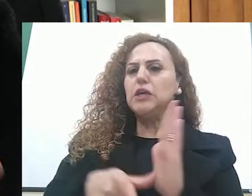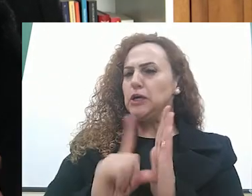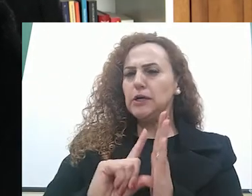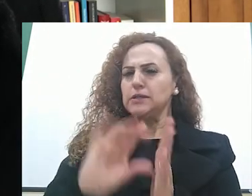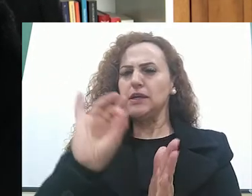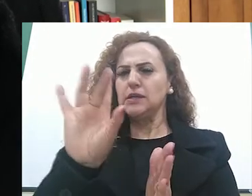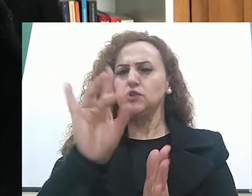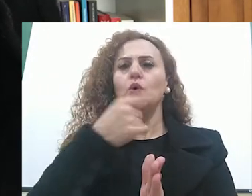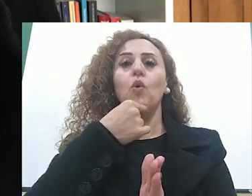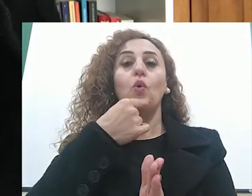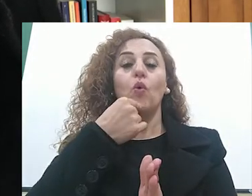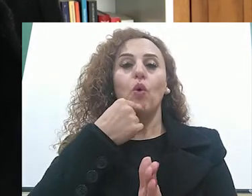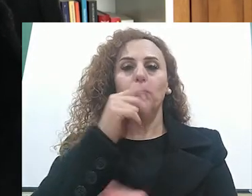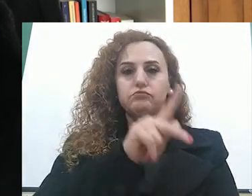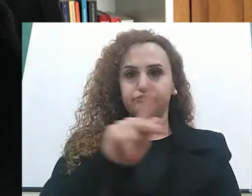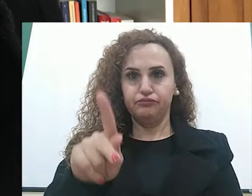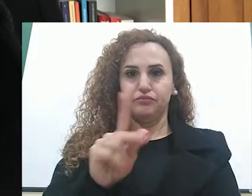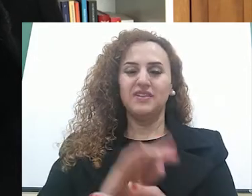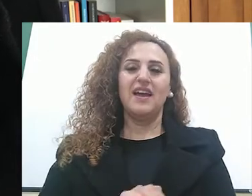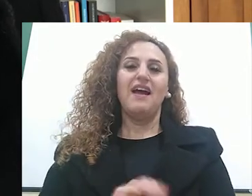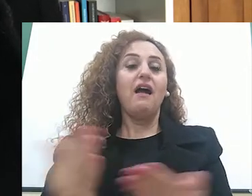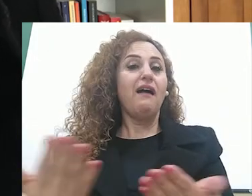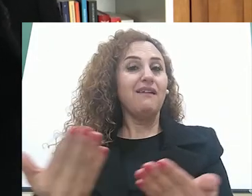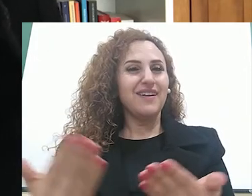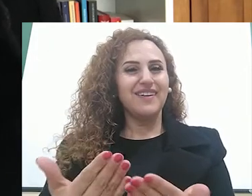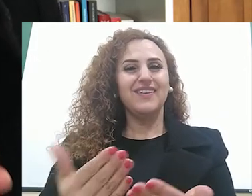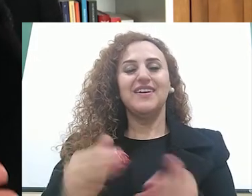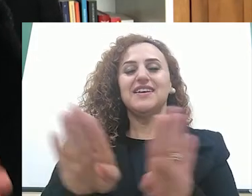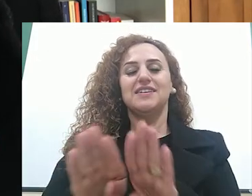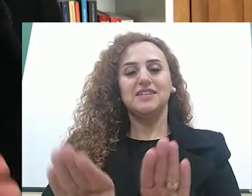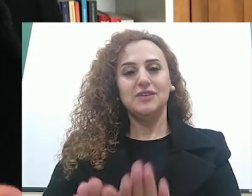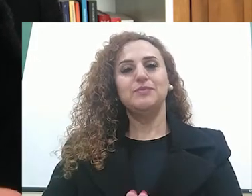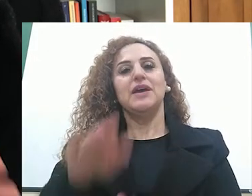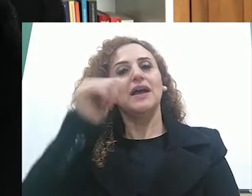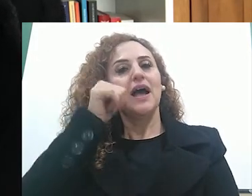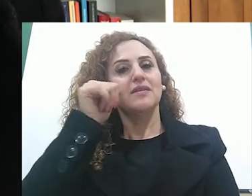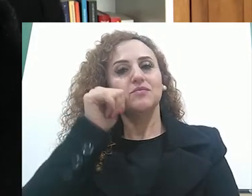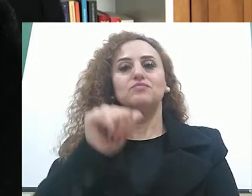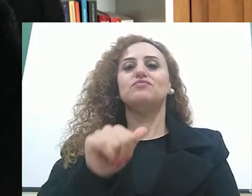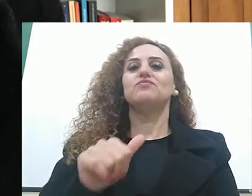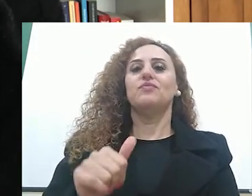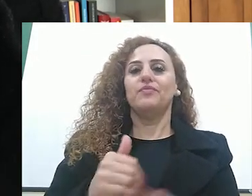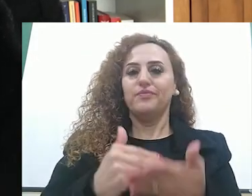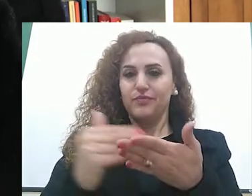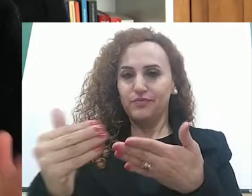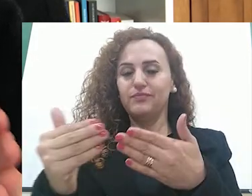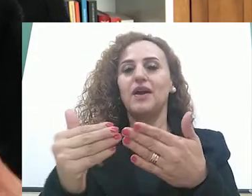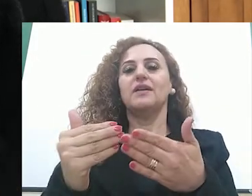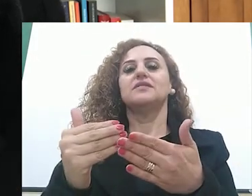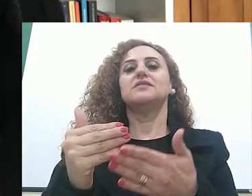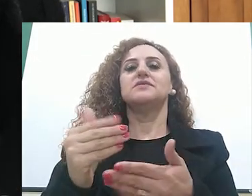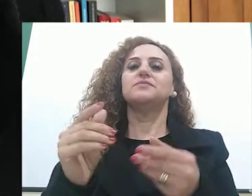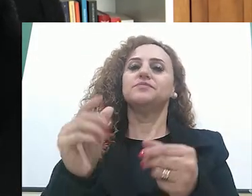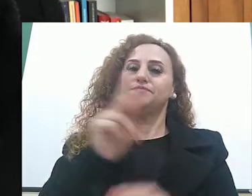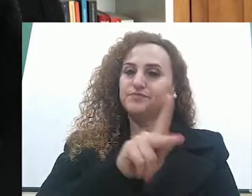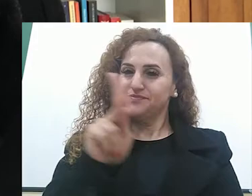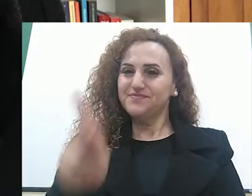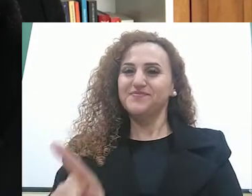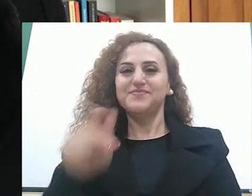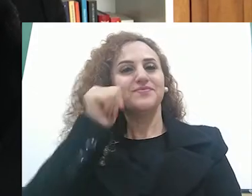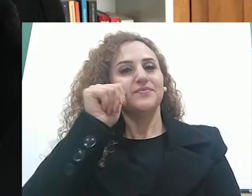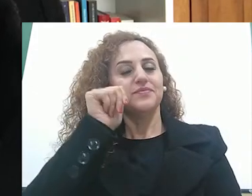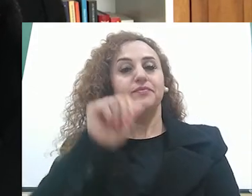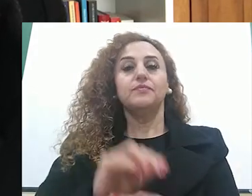Que antes era algo exclusivo dos homens, passa a se tornar uma profissão feminina. É importante observar